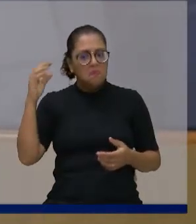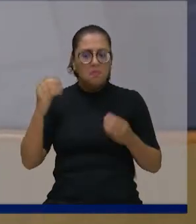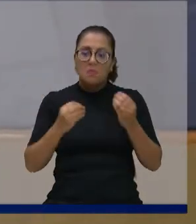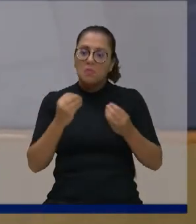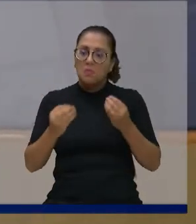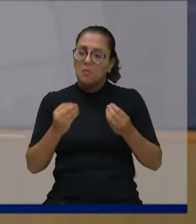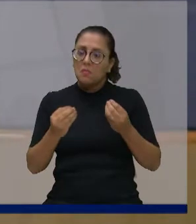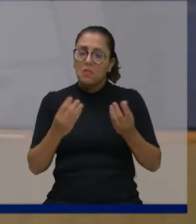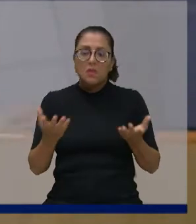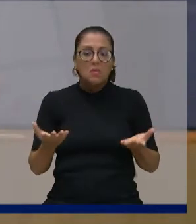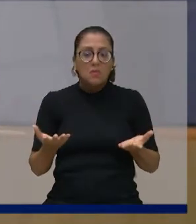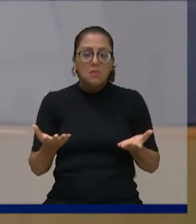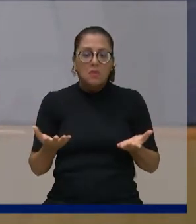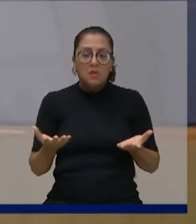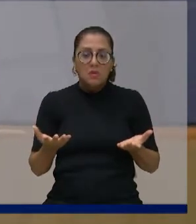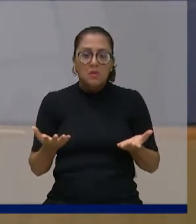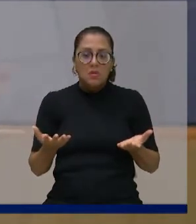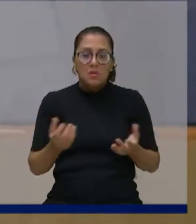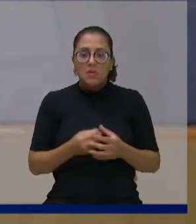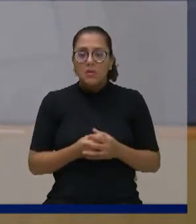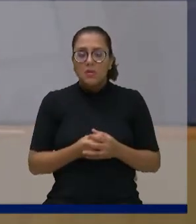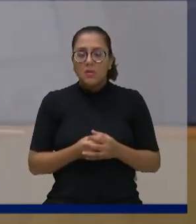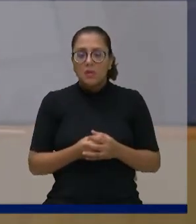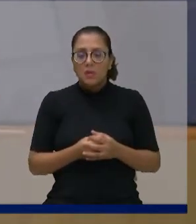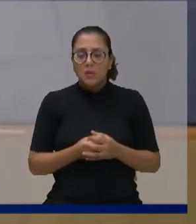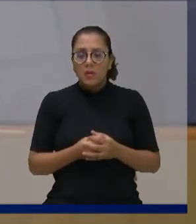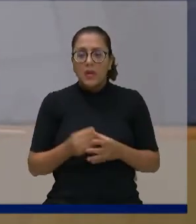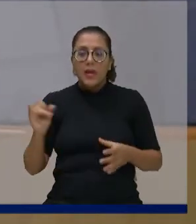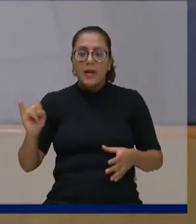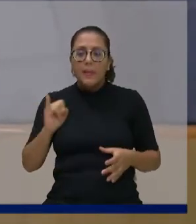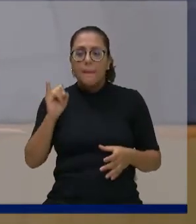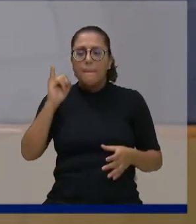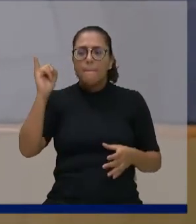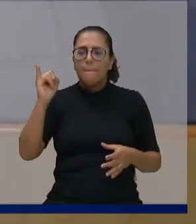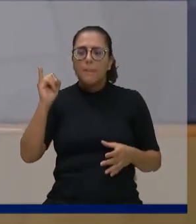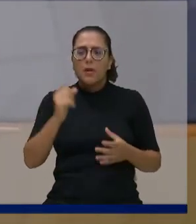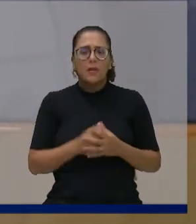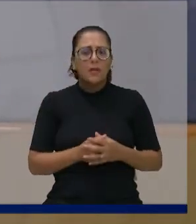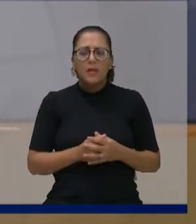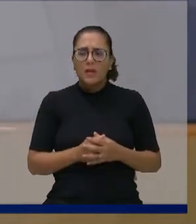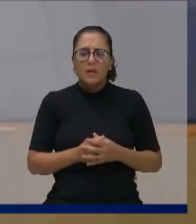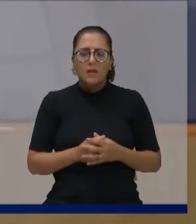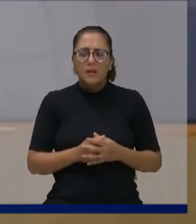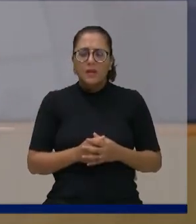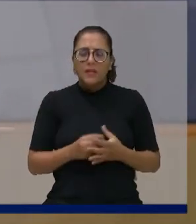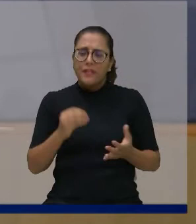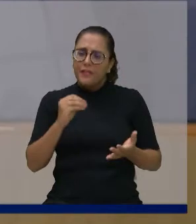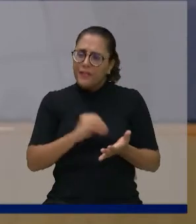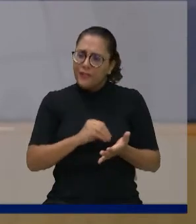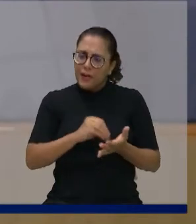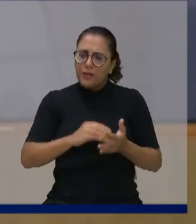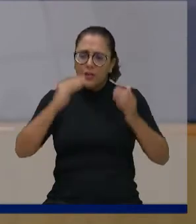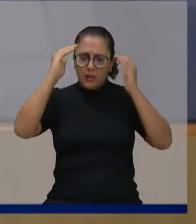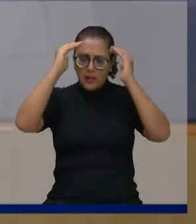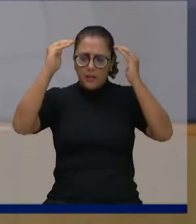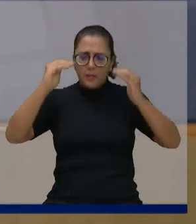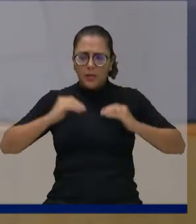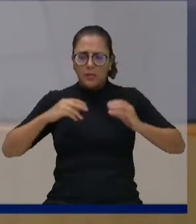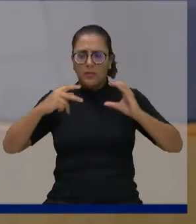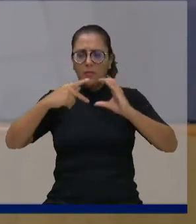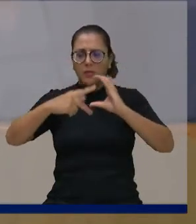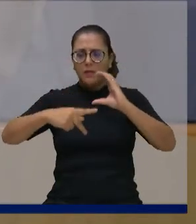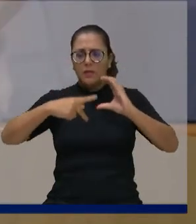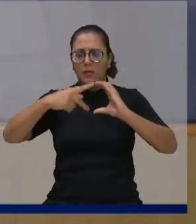não? Como não? Como não é importante? Seria até desrespeitoso se a instituição Câmara e Prefeitura